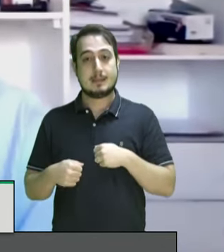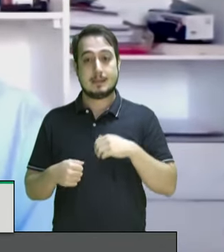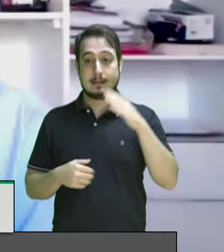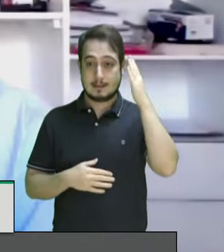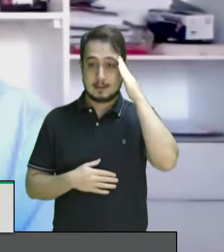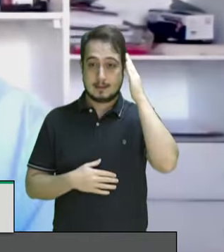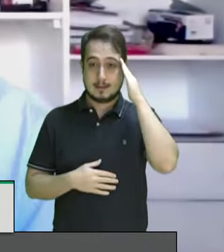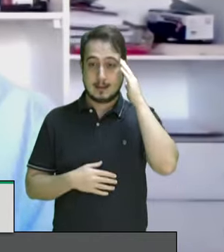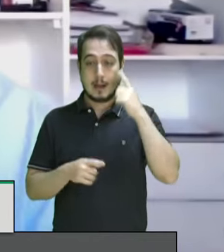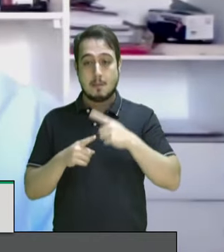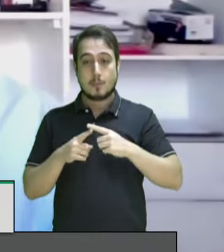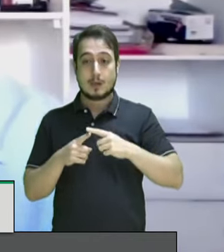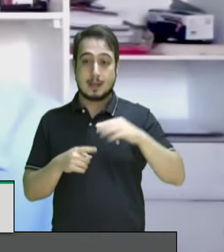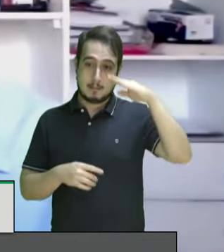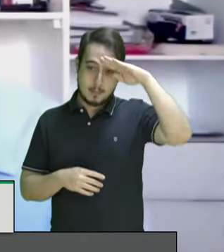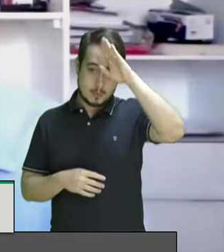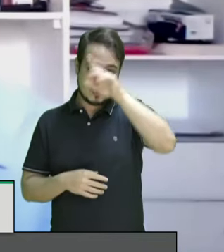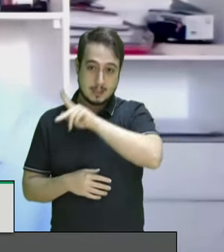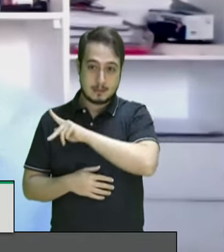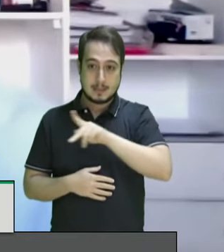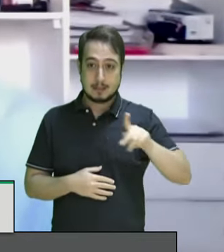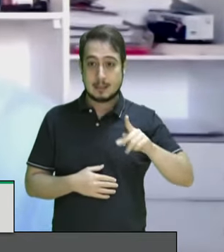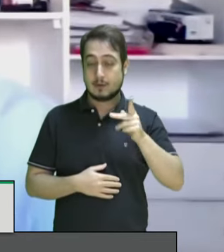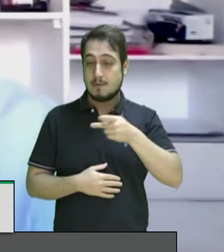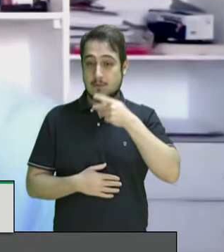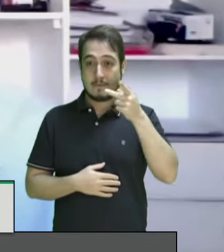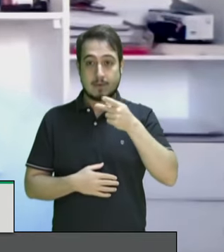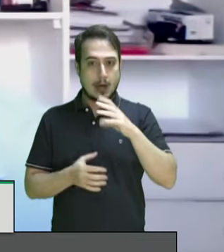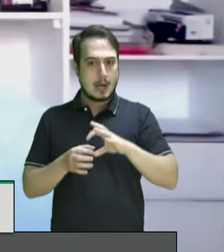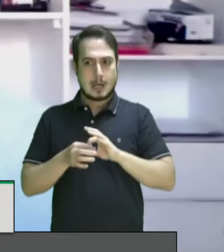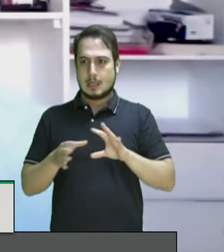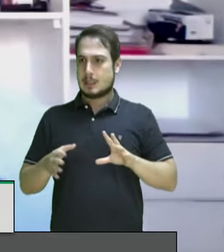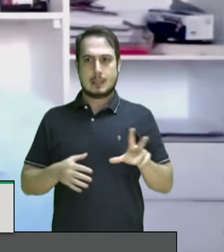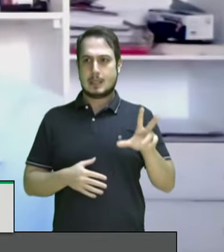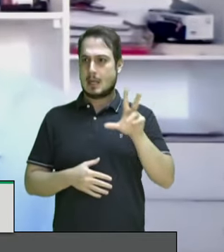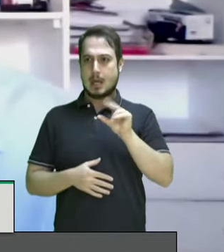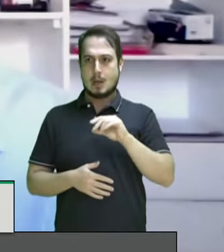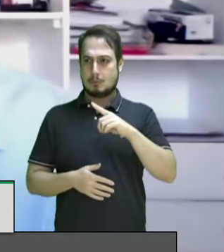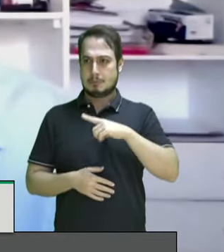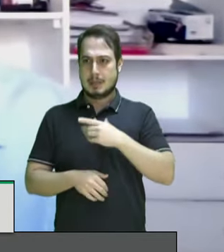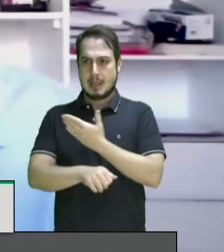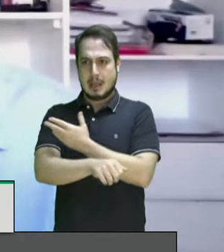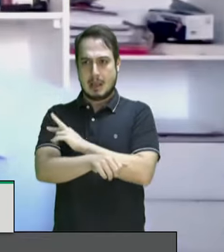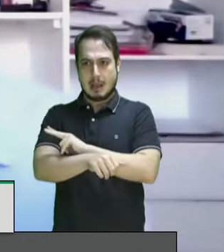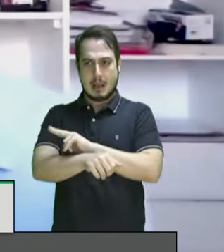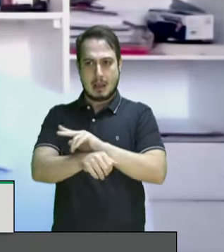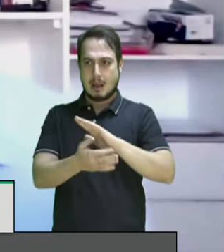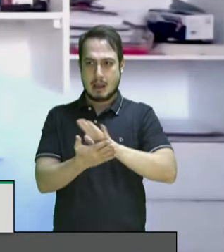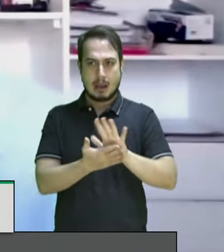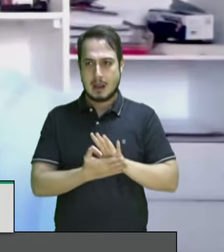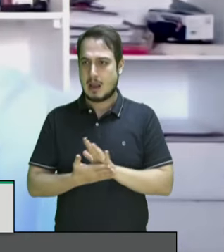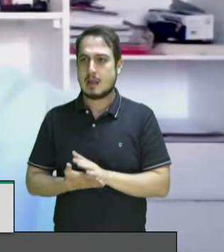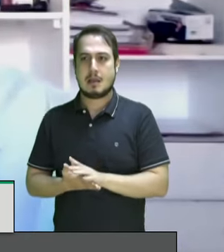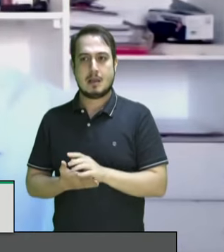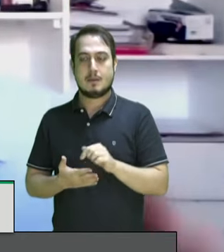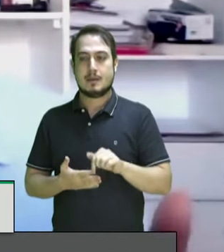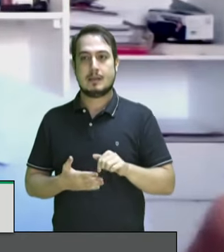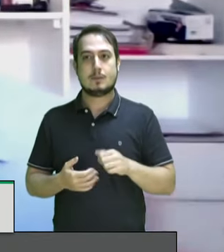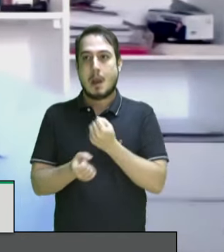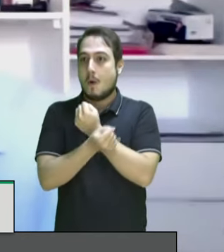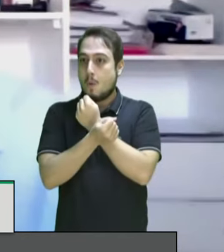da República, declara abertamente não reconhecer o racismo, e isso é um absurdo que